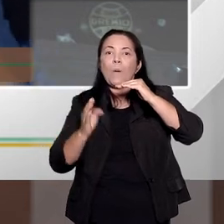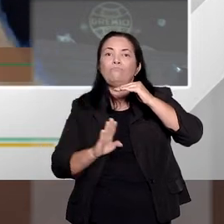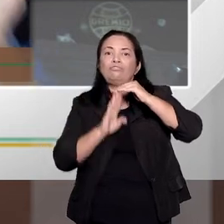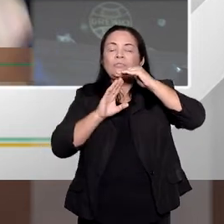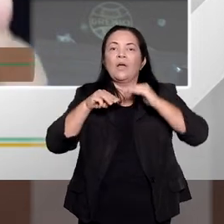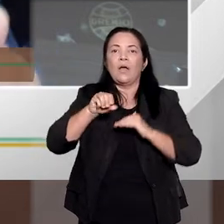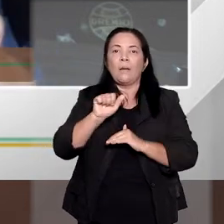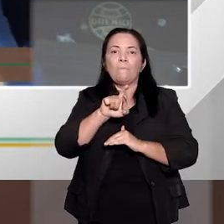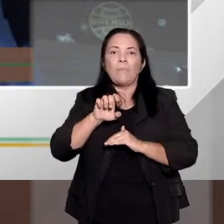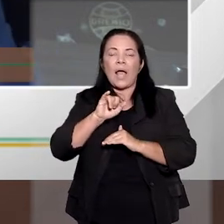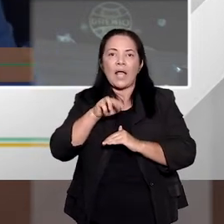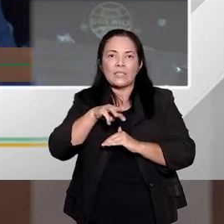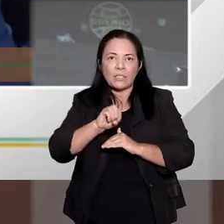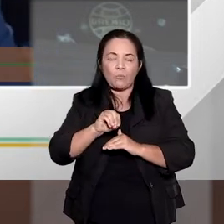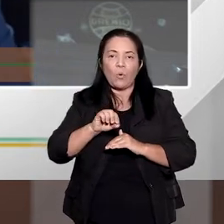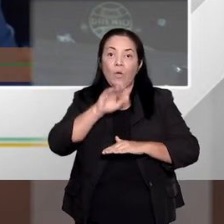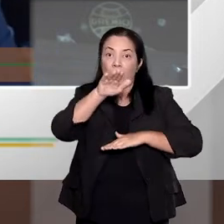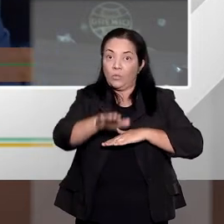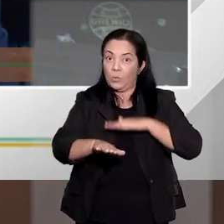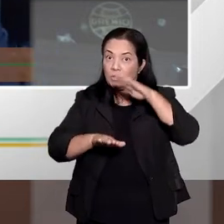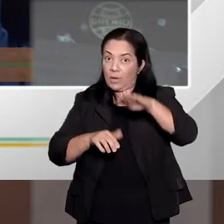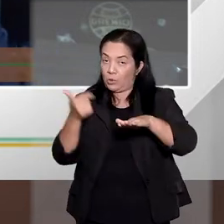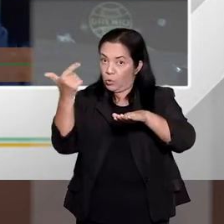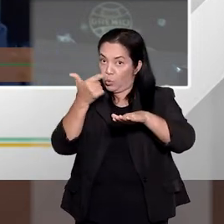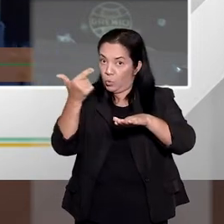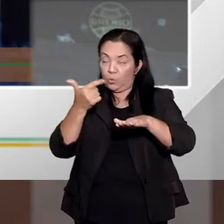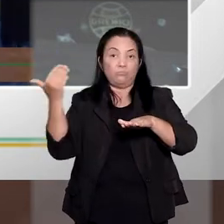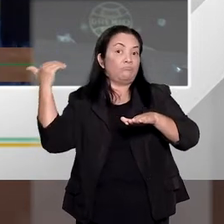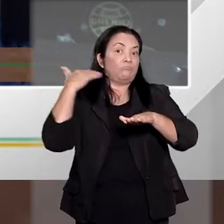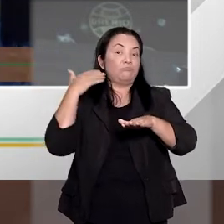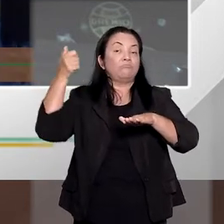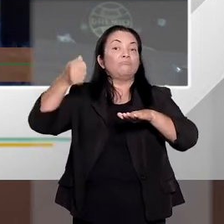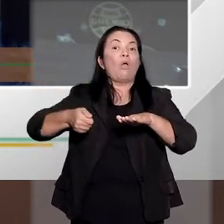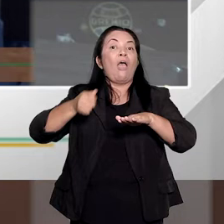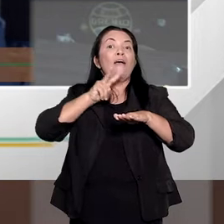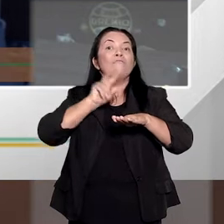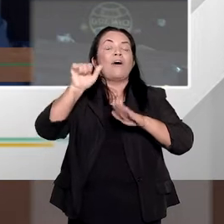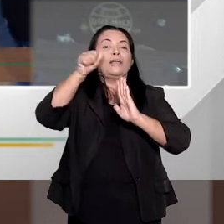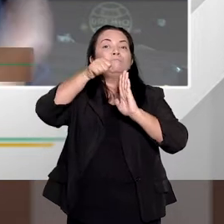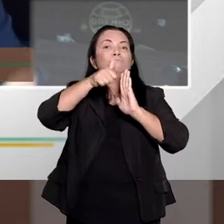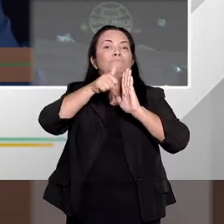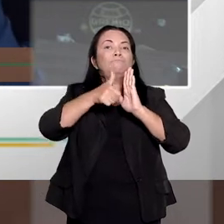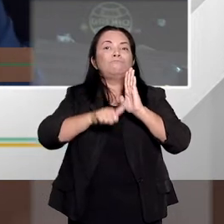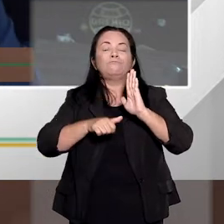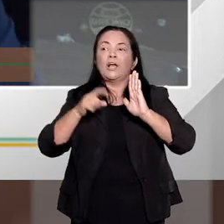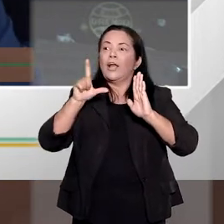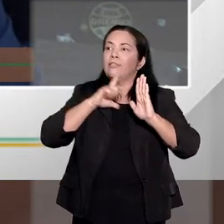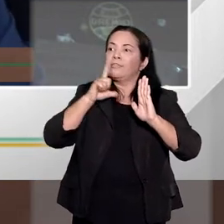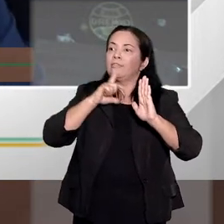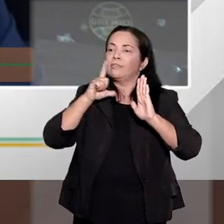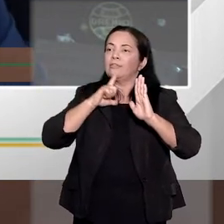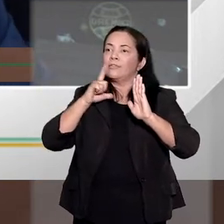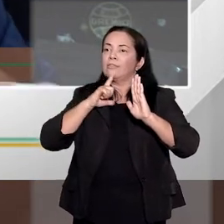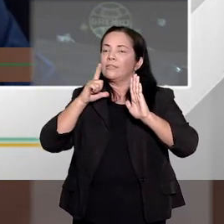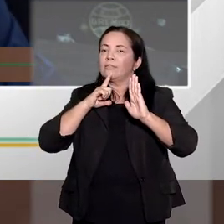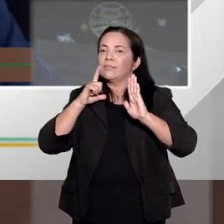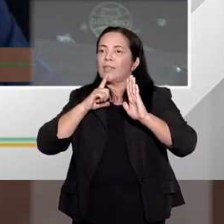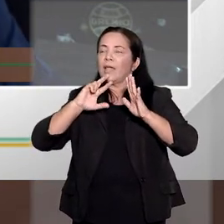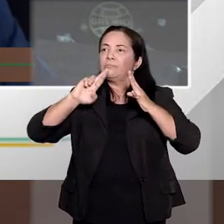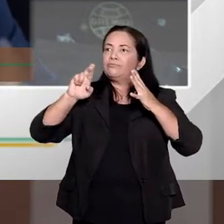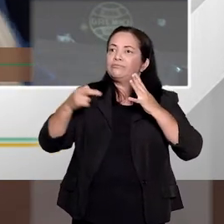Depois, ele vai ter que verificar, na segunda fase de fixação da pena, se há incidência de um eventual agravante ou